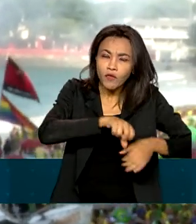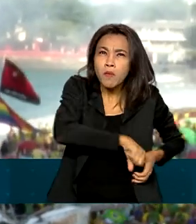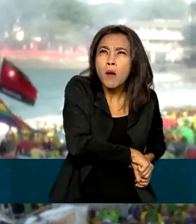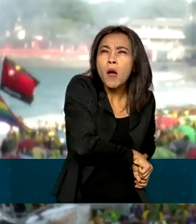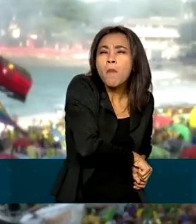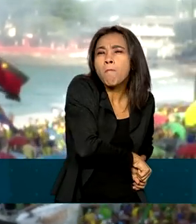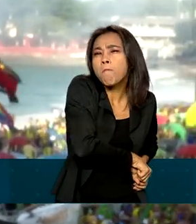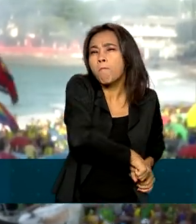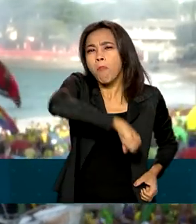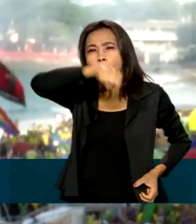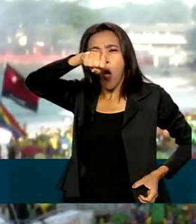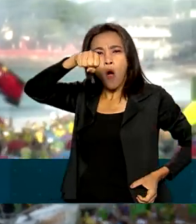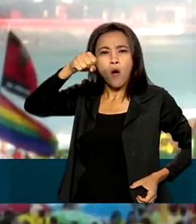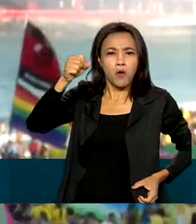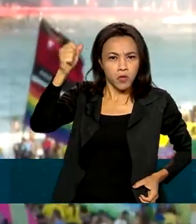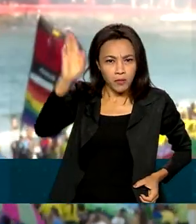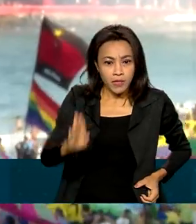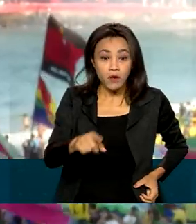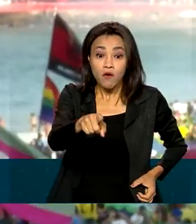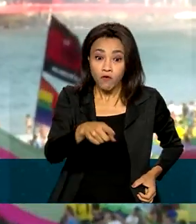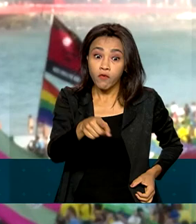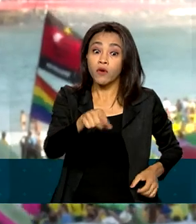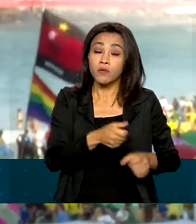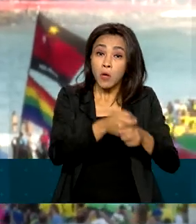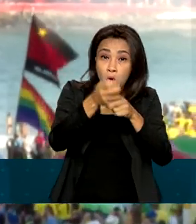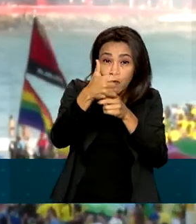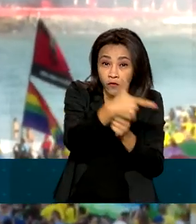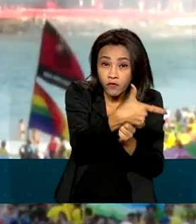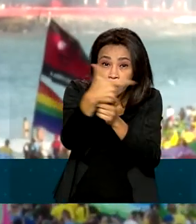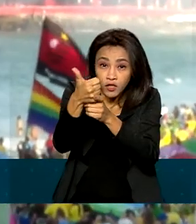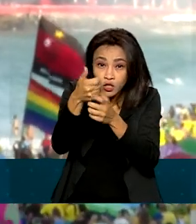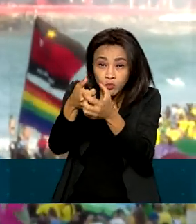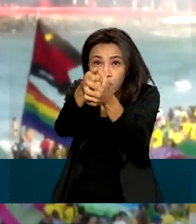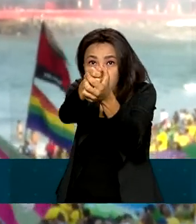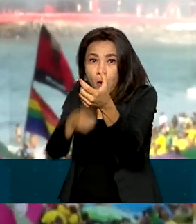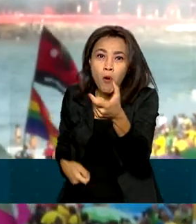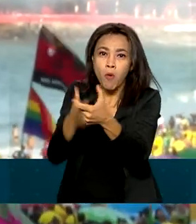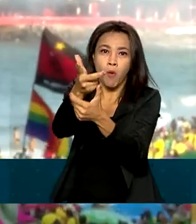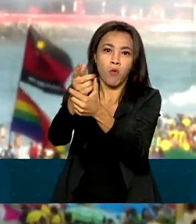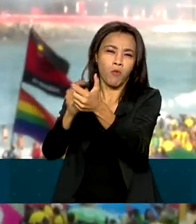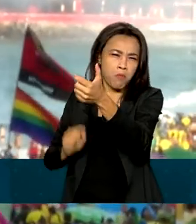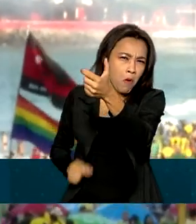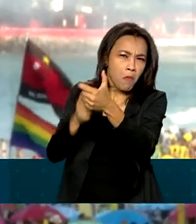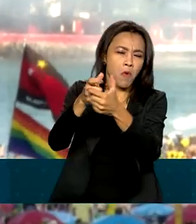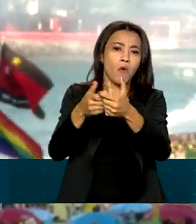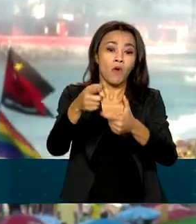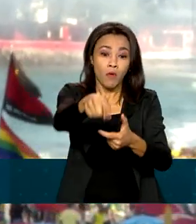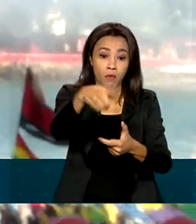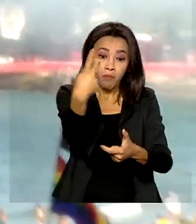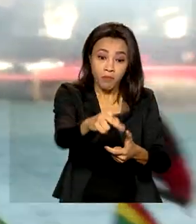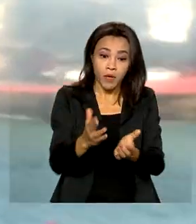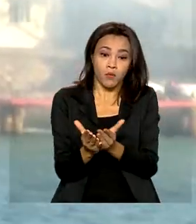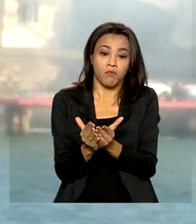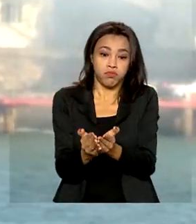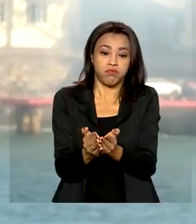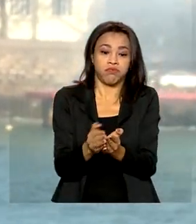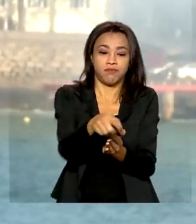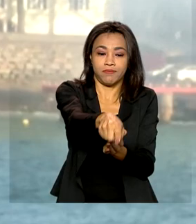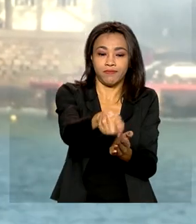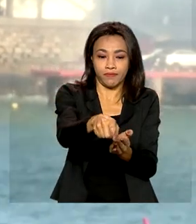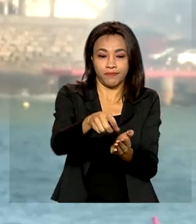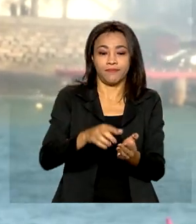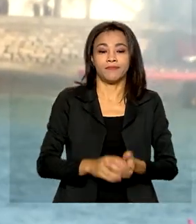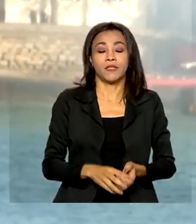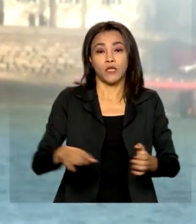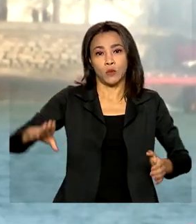realizada uma salva de gala de 21 tiros disparados por navios da Marinha e respondida pela artilharia de campanha do